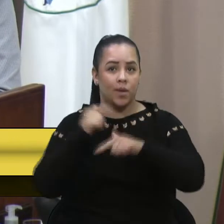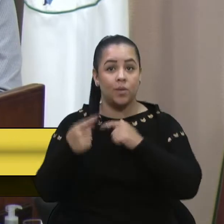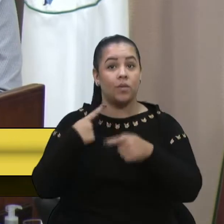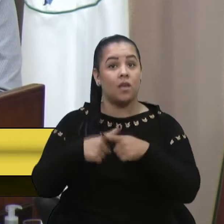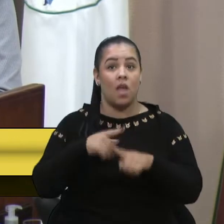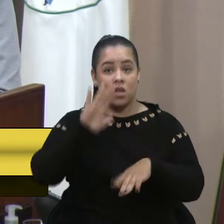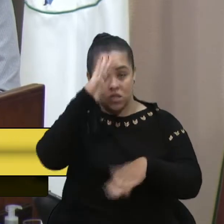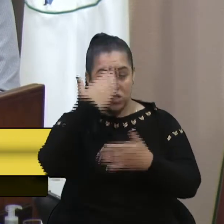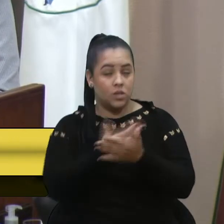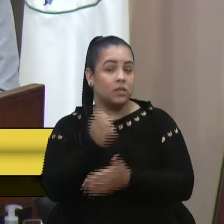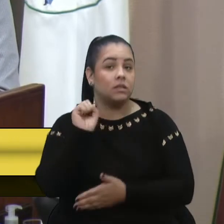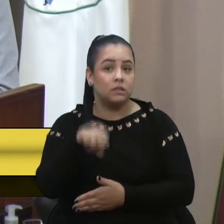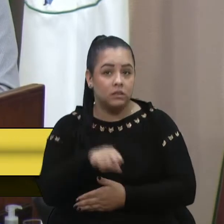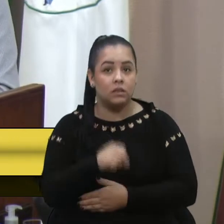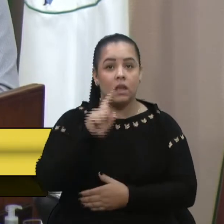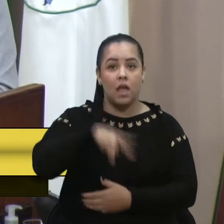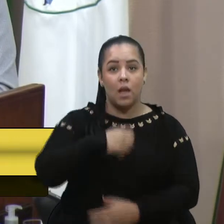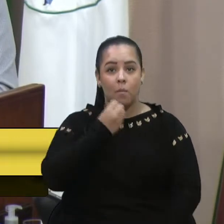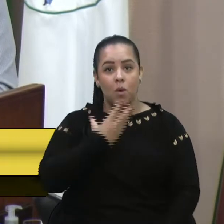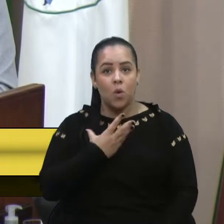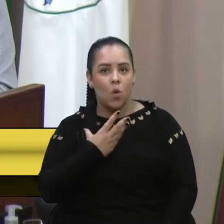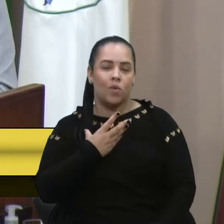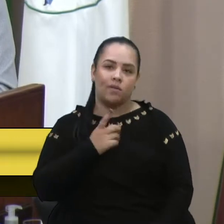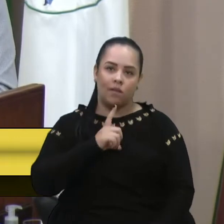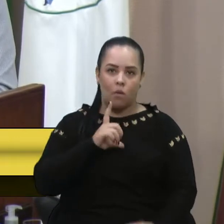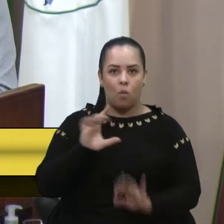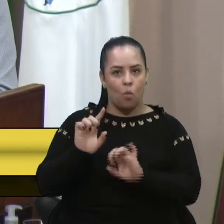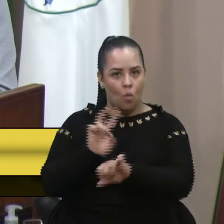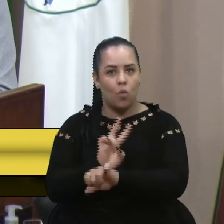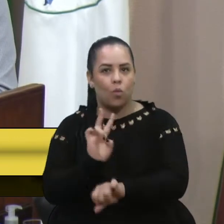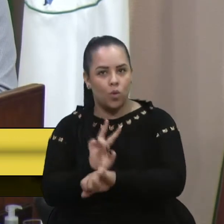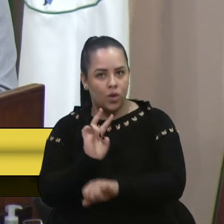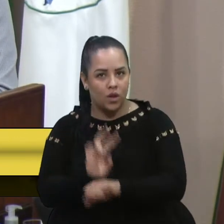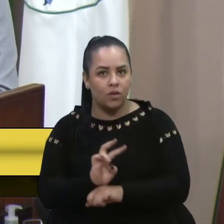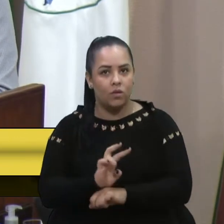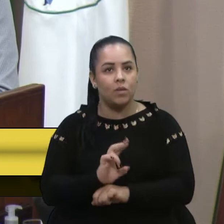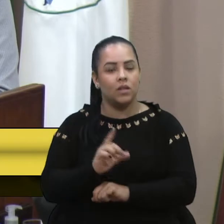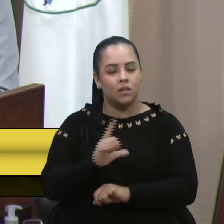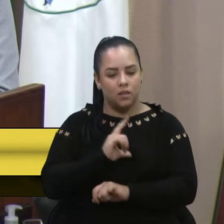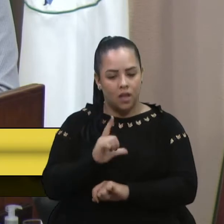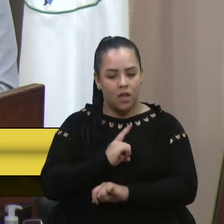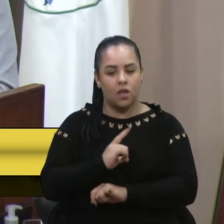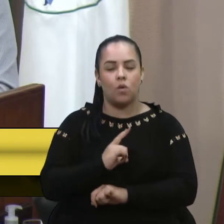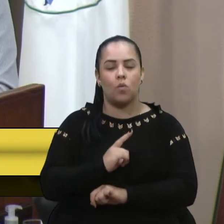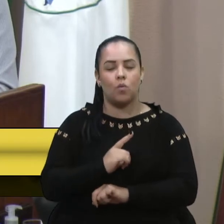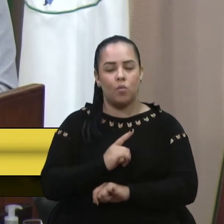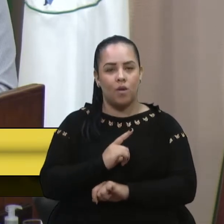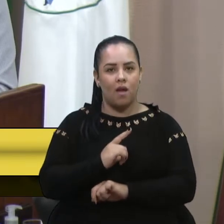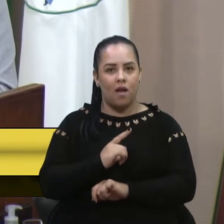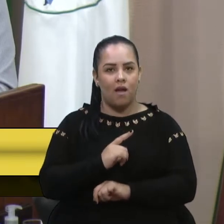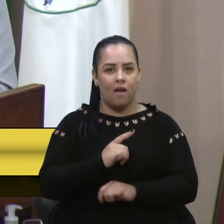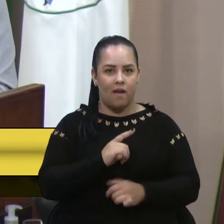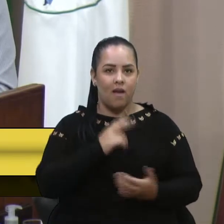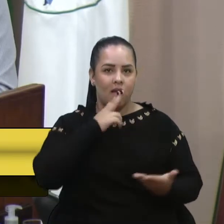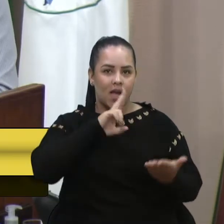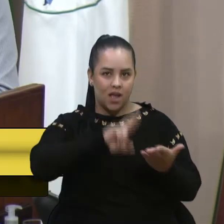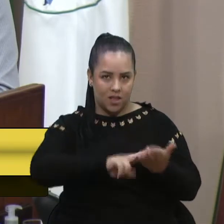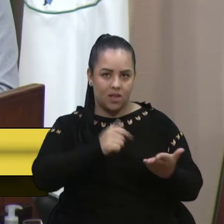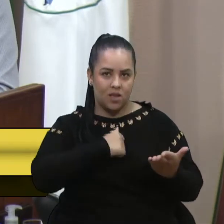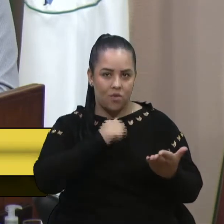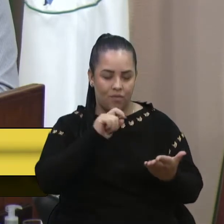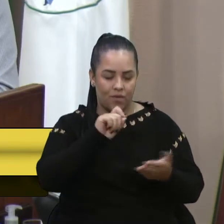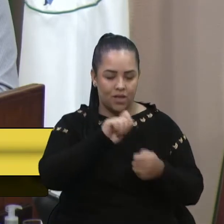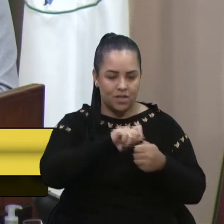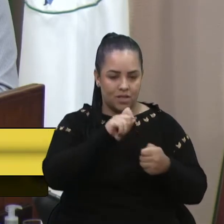-vindo, claro, de uma forma moderada, então, eu vou ler uma nota que eu fiz até para o prefeito, para esclarecer, e a nota que ele me passou aqui, para deixar